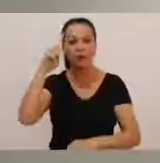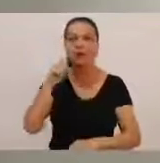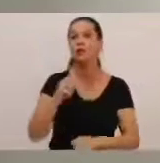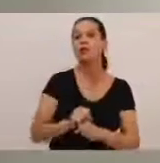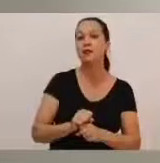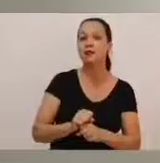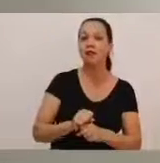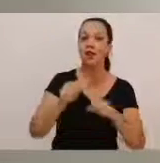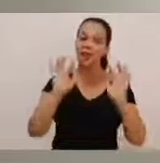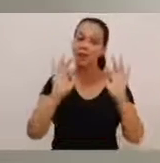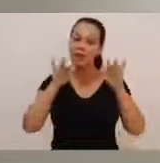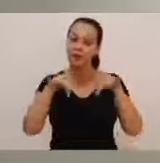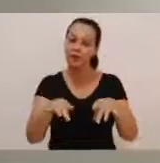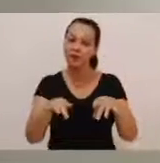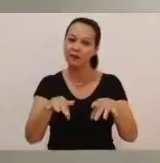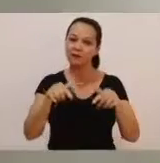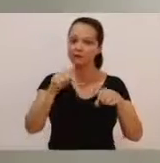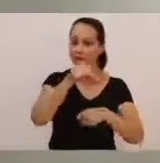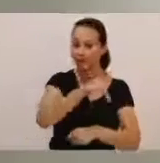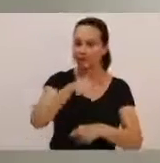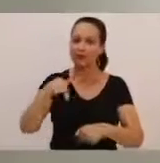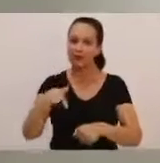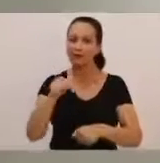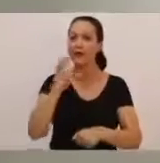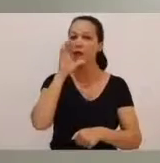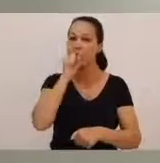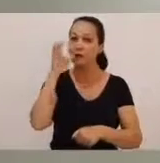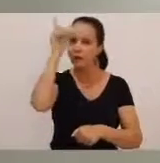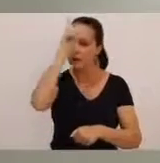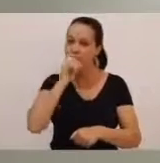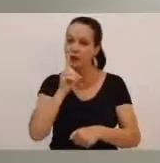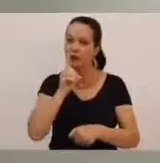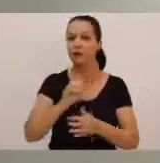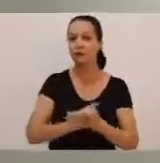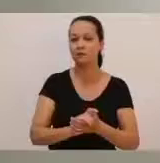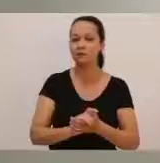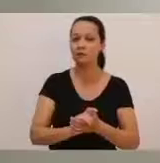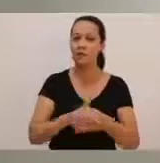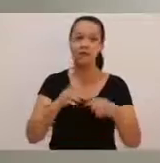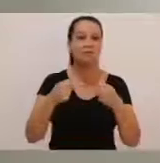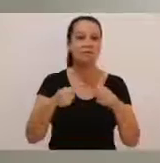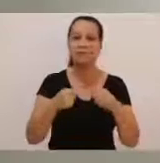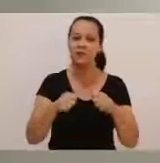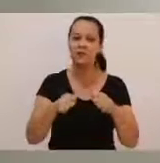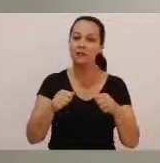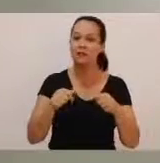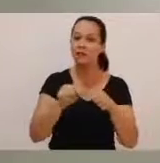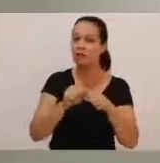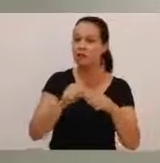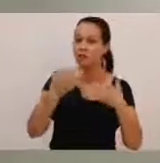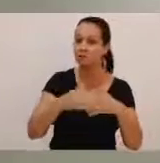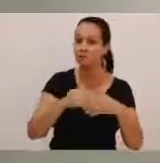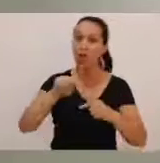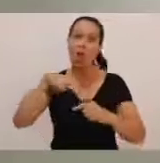das provas objetivas em dois finais de semana, de modo que não seja necessário fazer as provas em outras